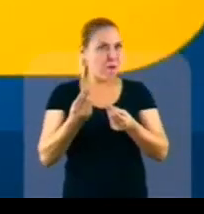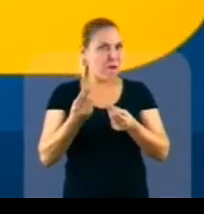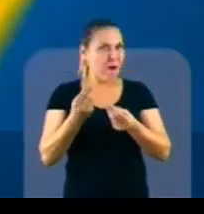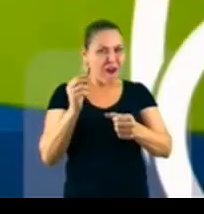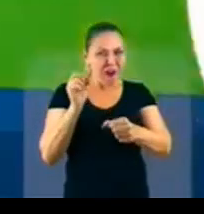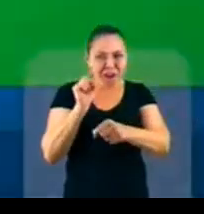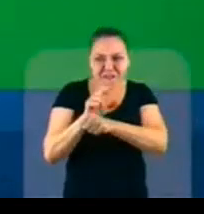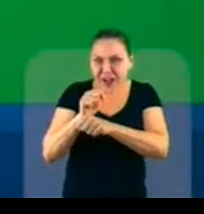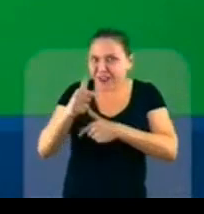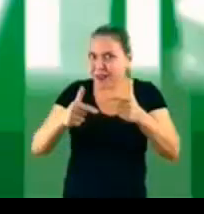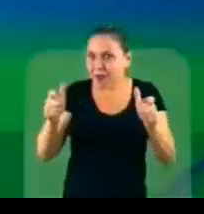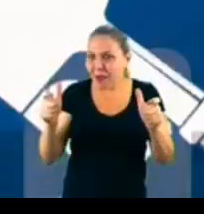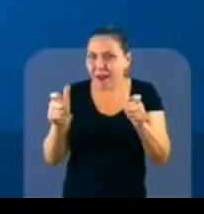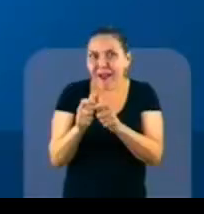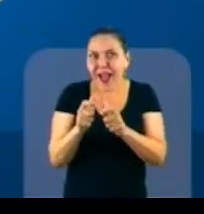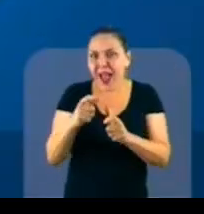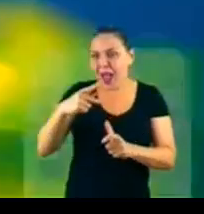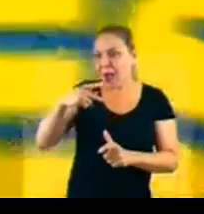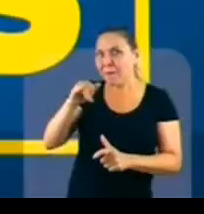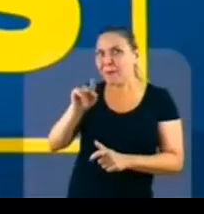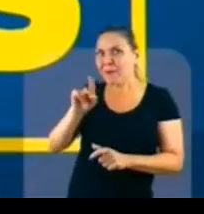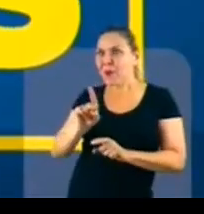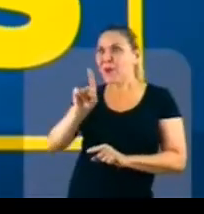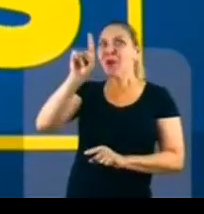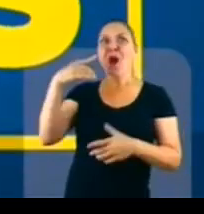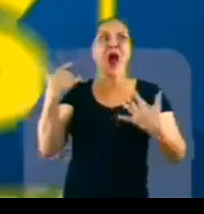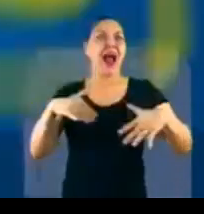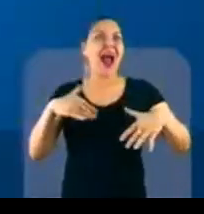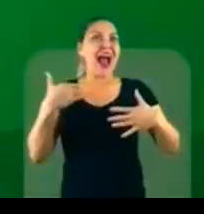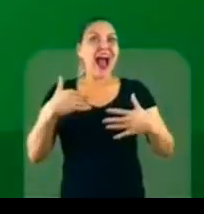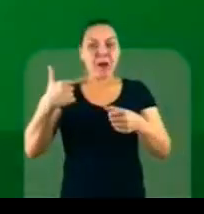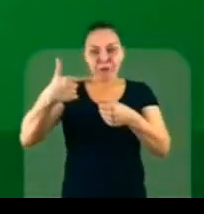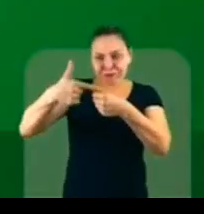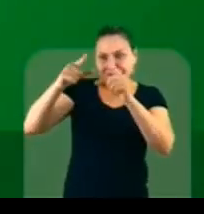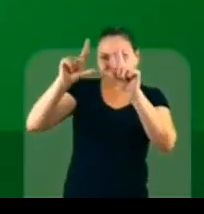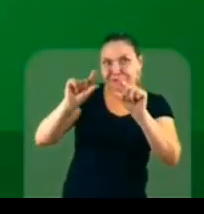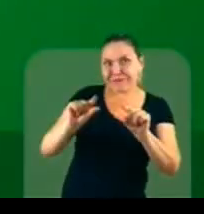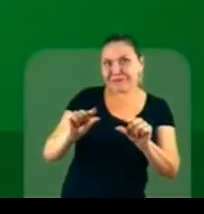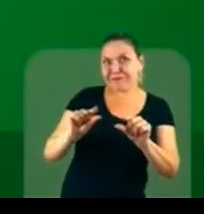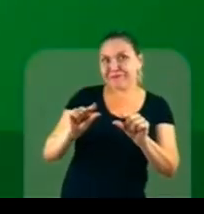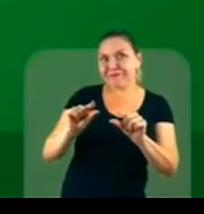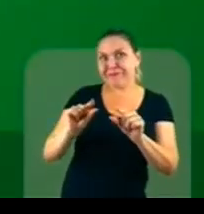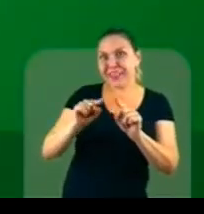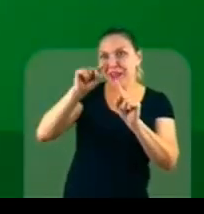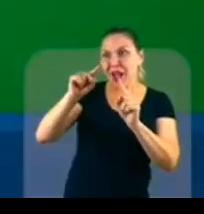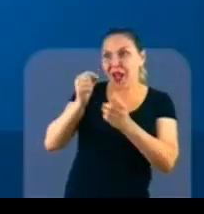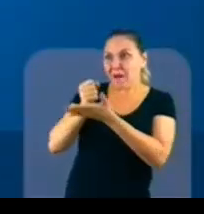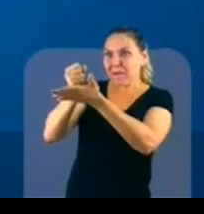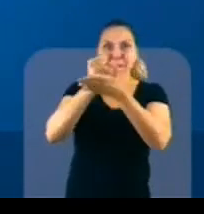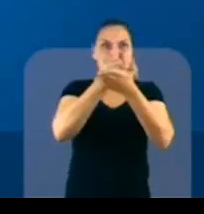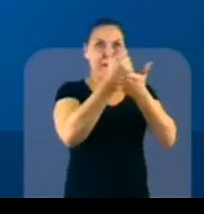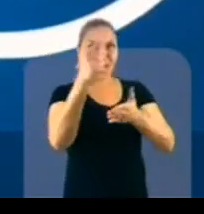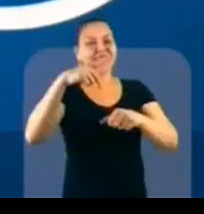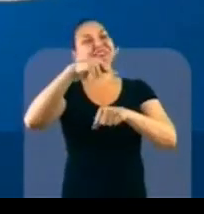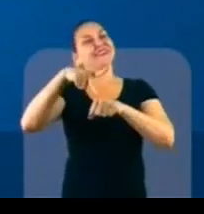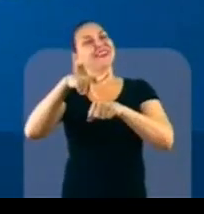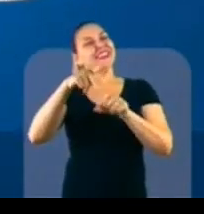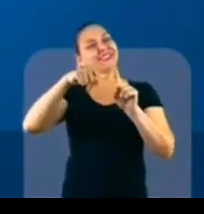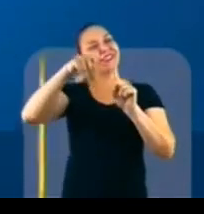subi, combustíveis, cair, exportações, subir, impostos, cair,